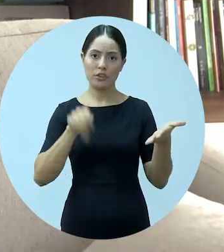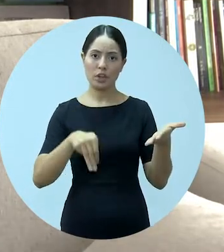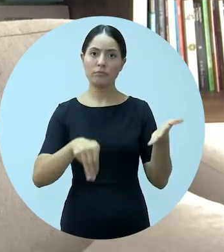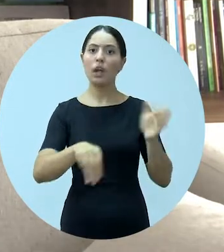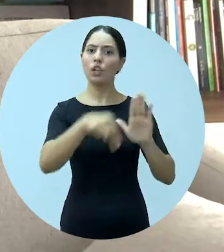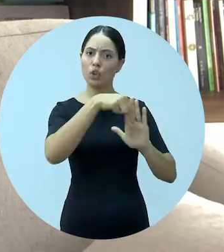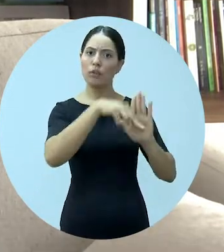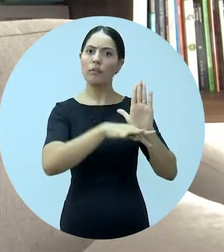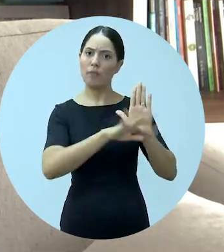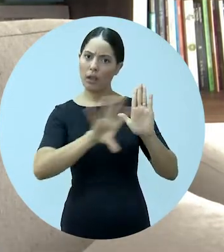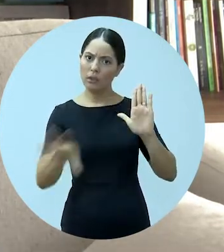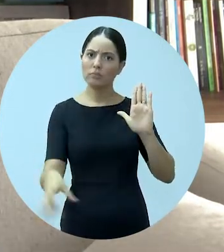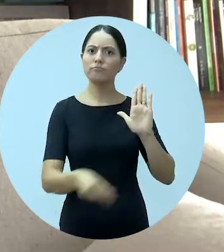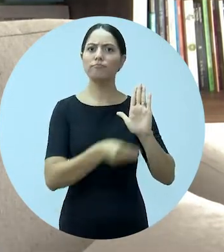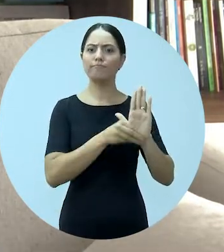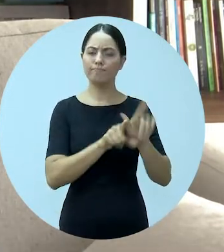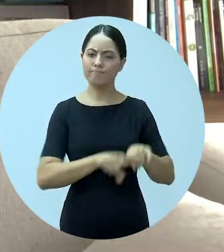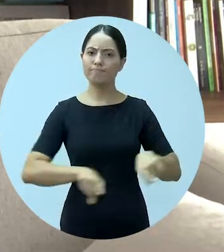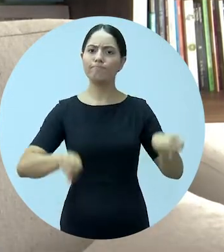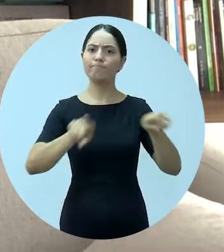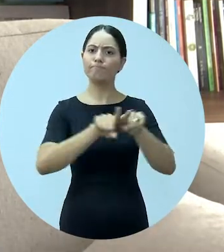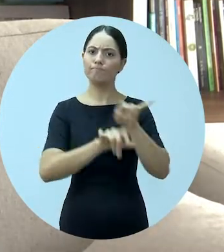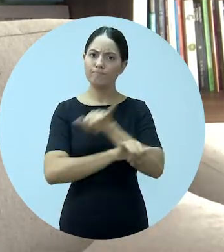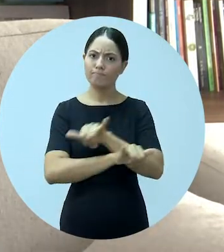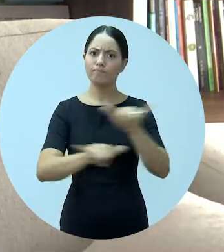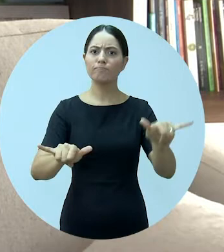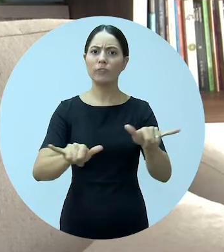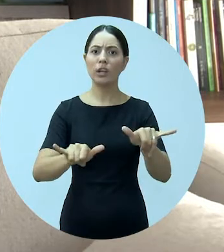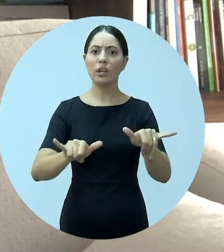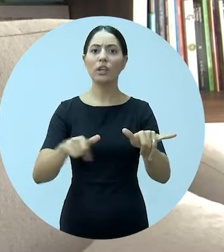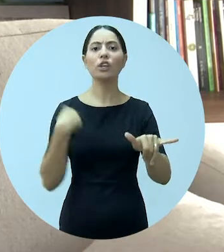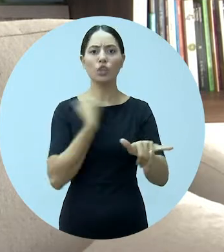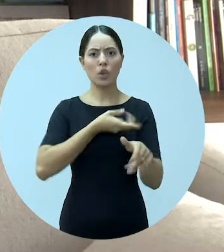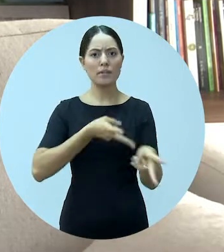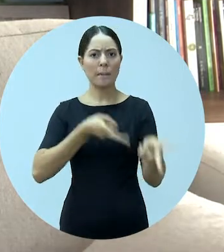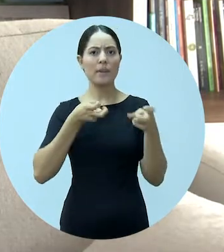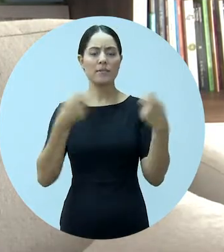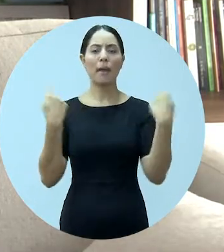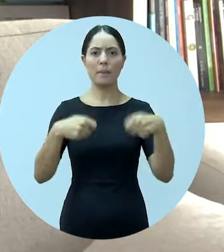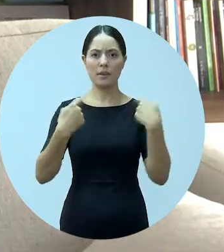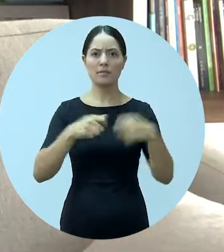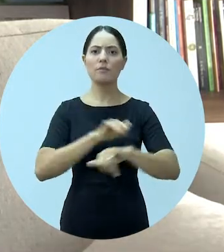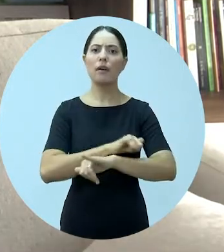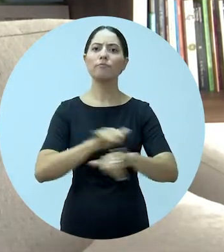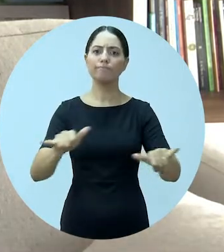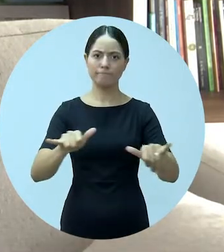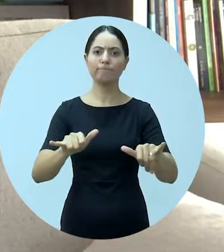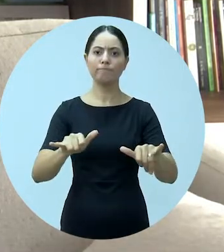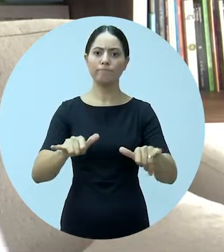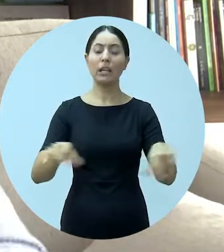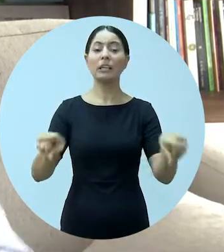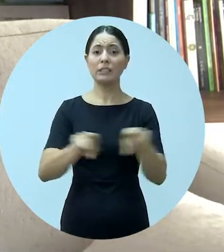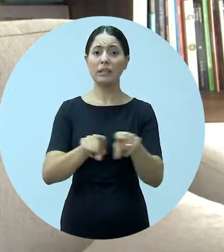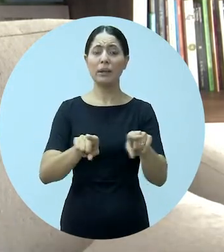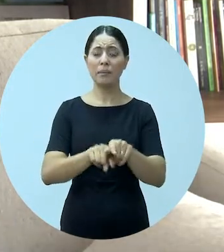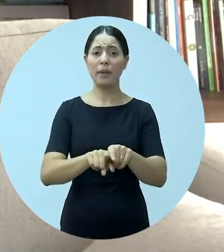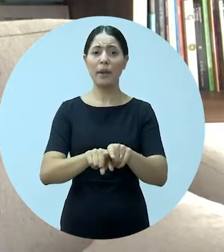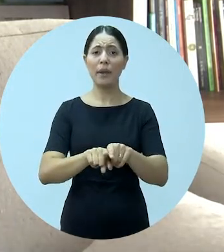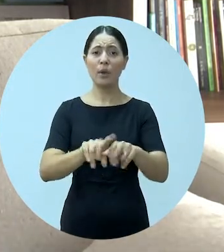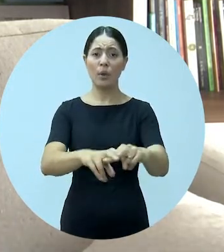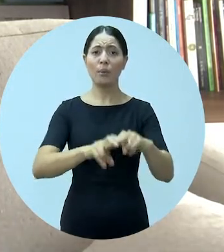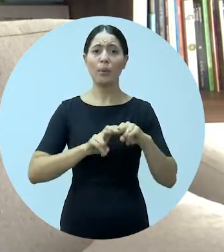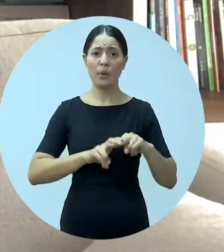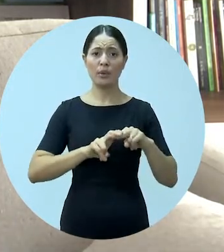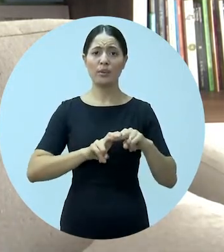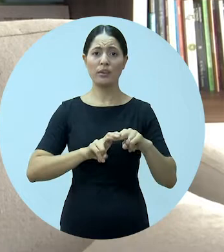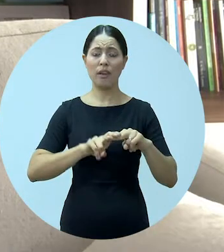com aquilo que tem se descoberto e com aquilo que nós observamos que tem se tornado necessário fazer, normalmente diante das reações